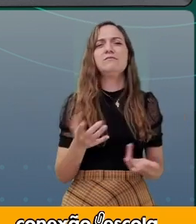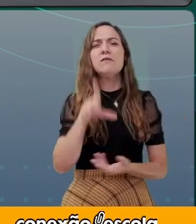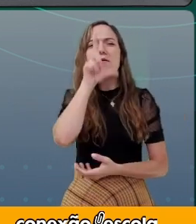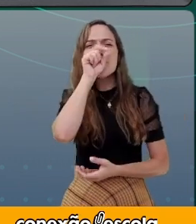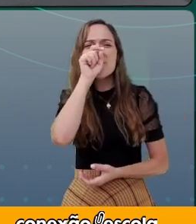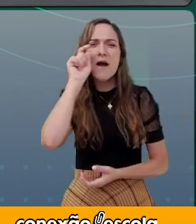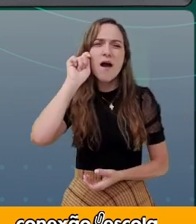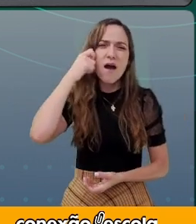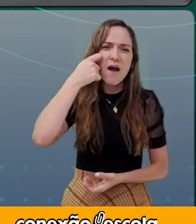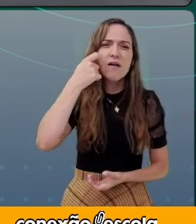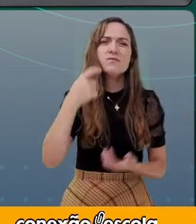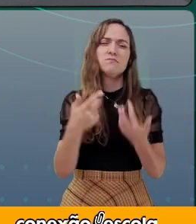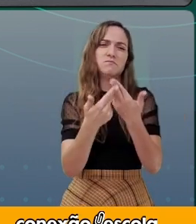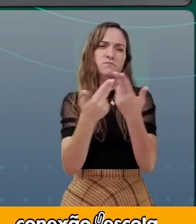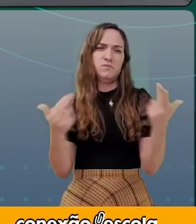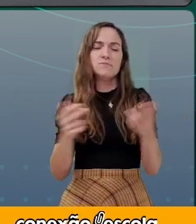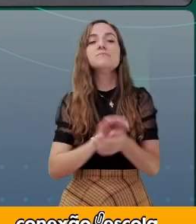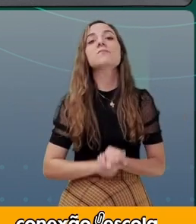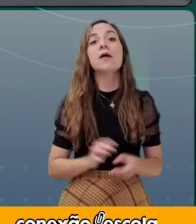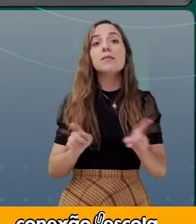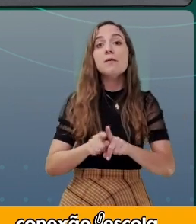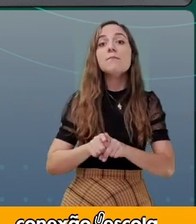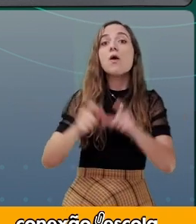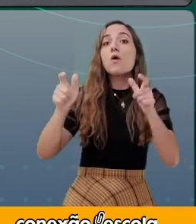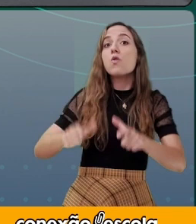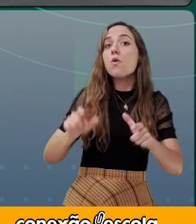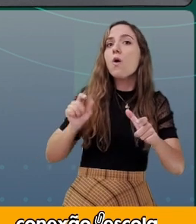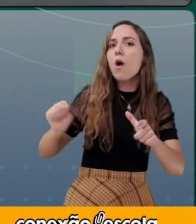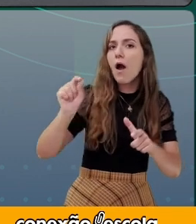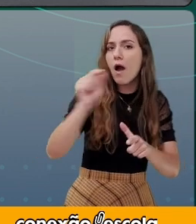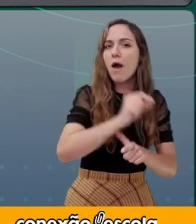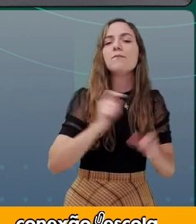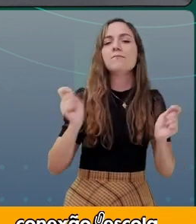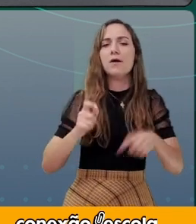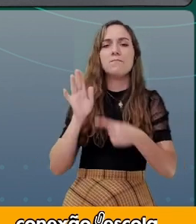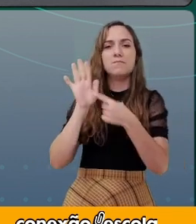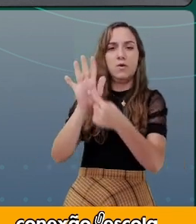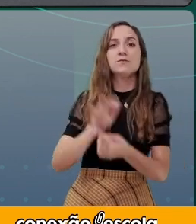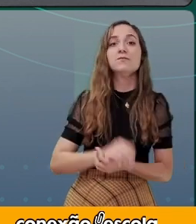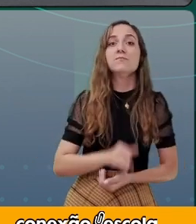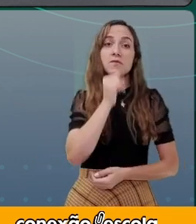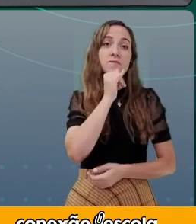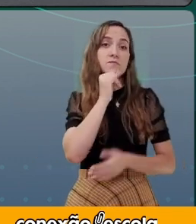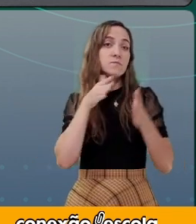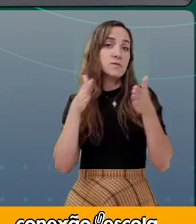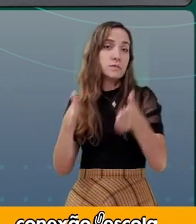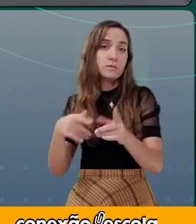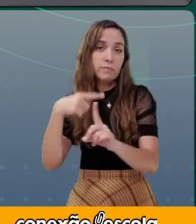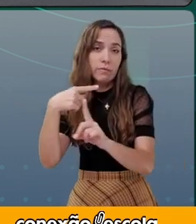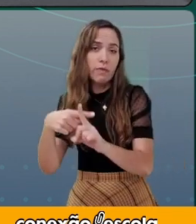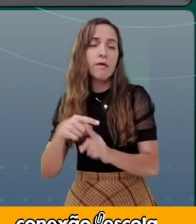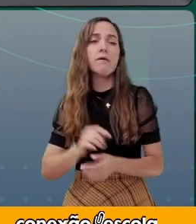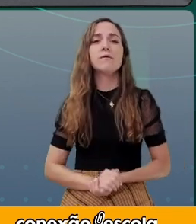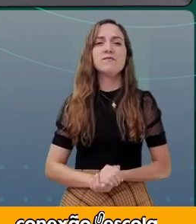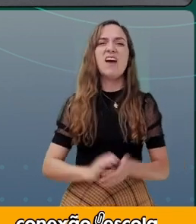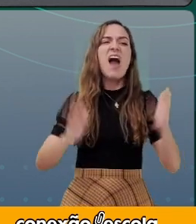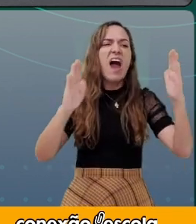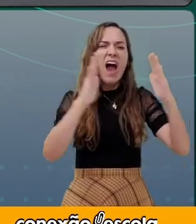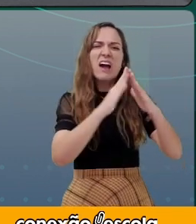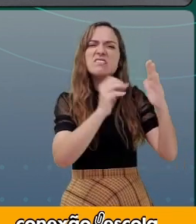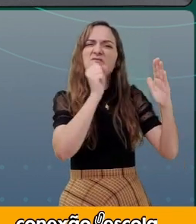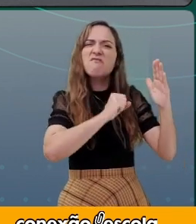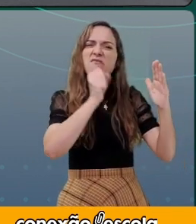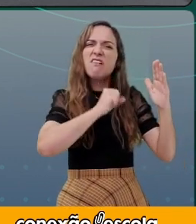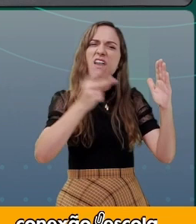E alguns lugares que aparecem no conto de assombração, cemitério, casa mal